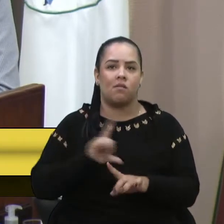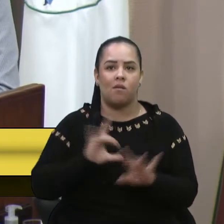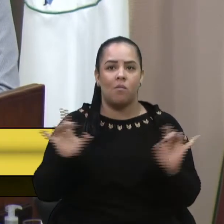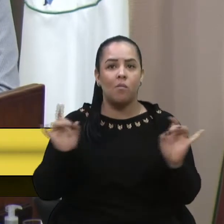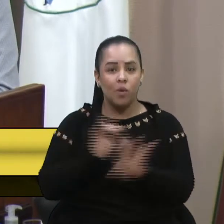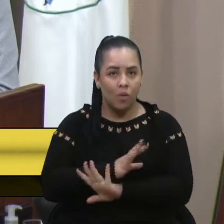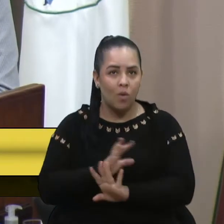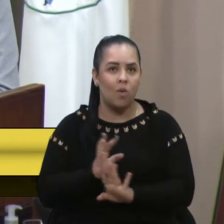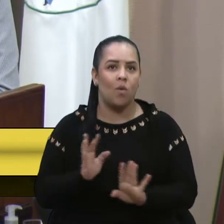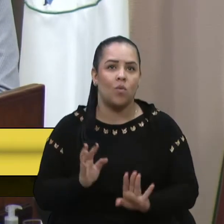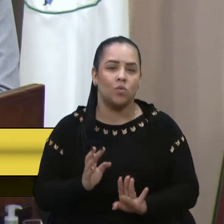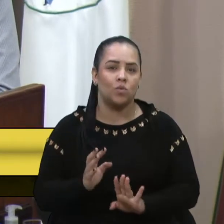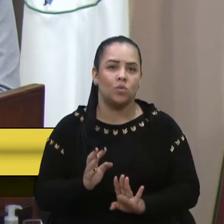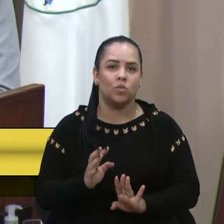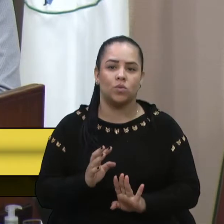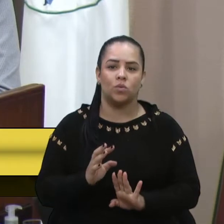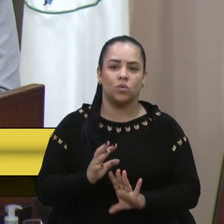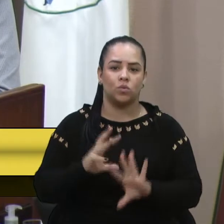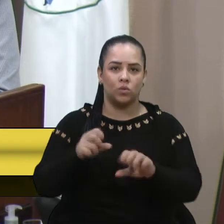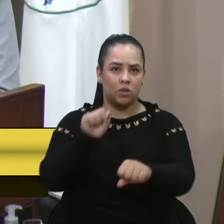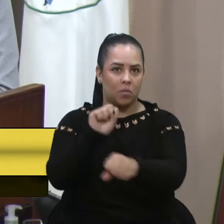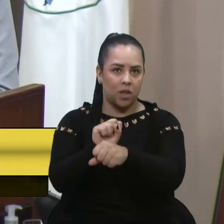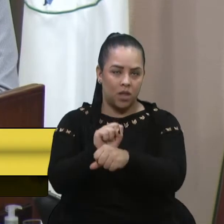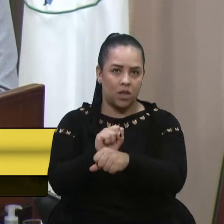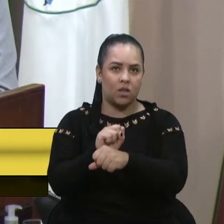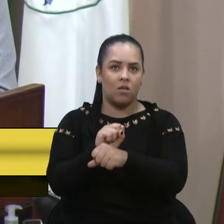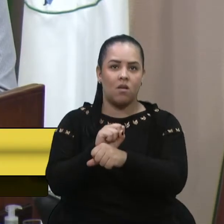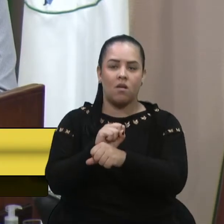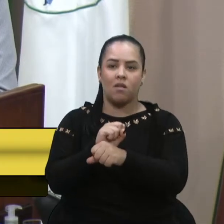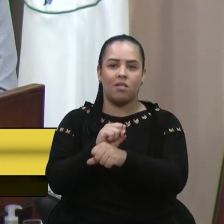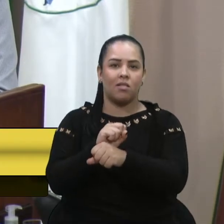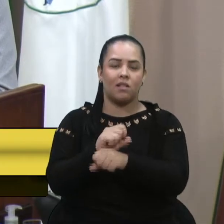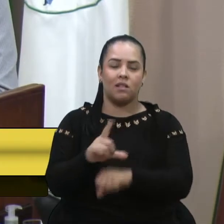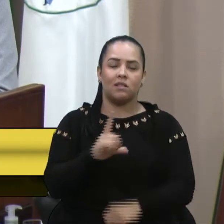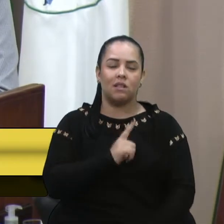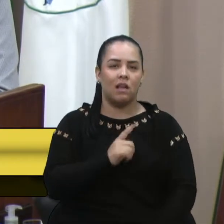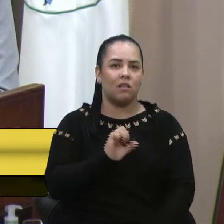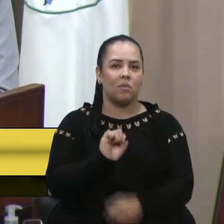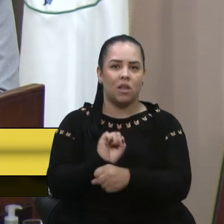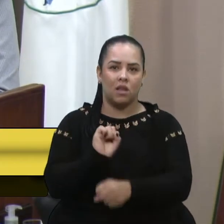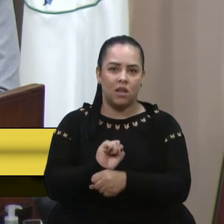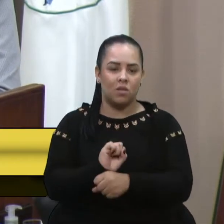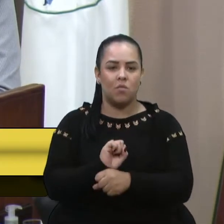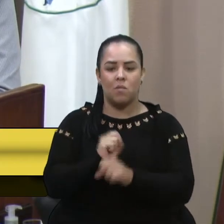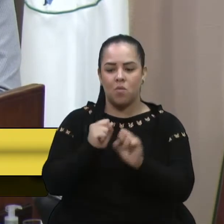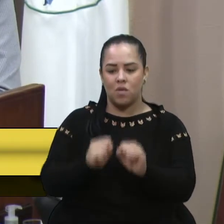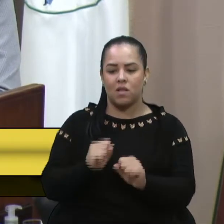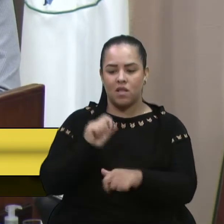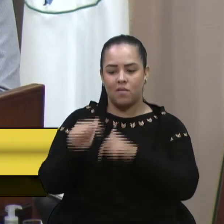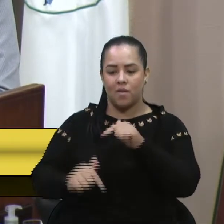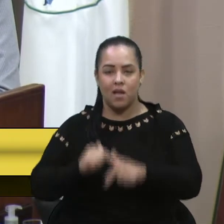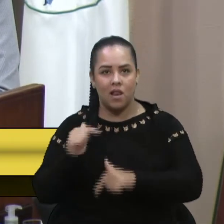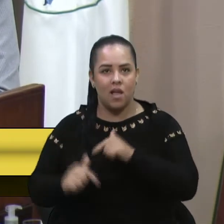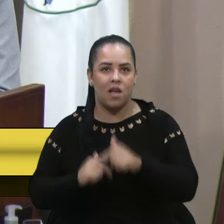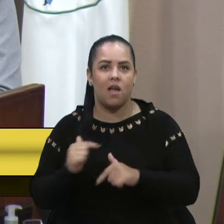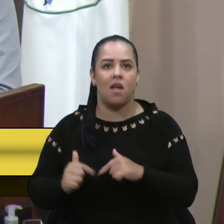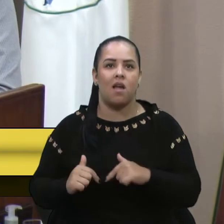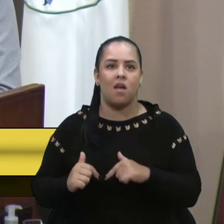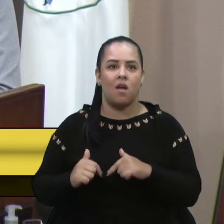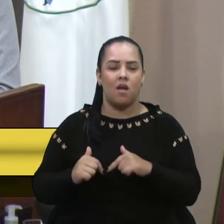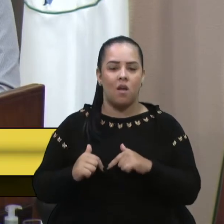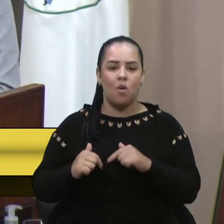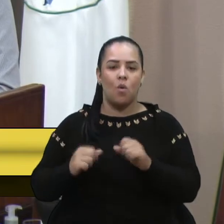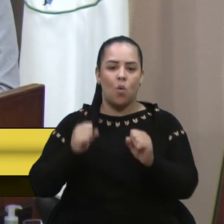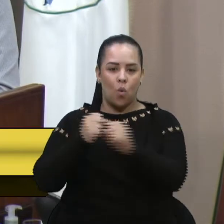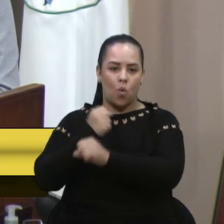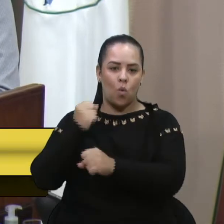a edificação esperando, o pedreiro lá, o fantinel esperando para poder ir trabalhar, o construtor, e, nesse